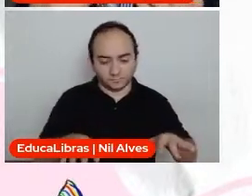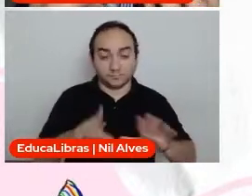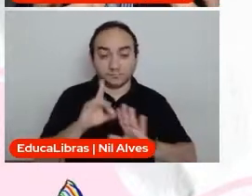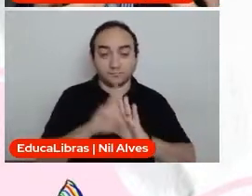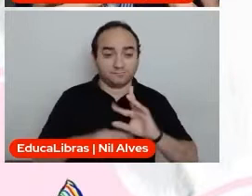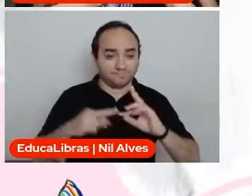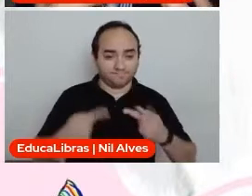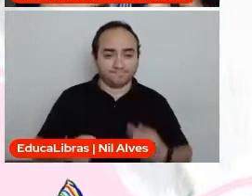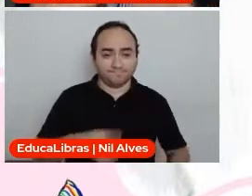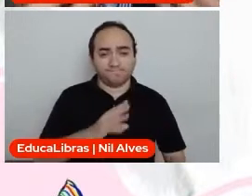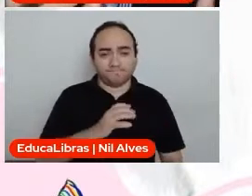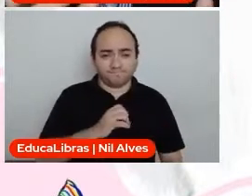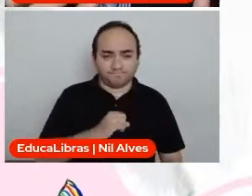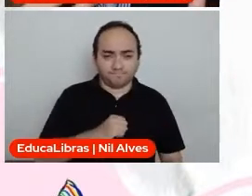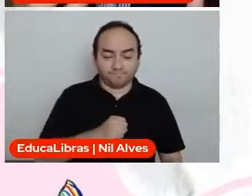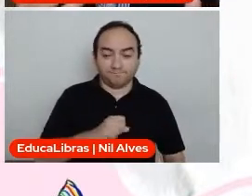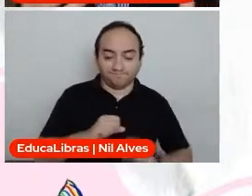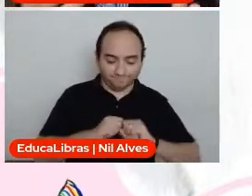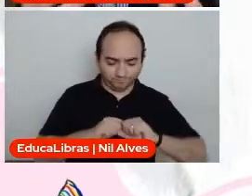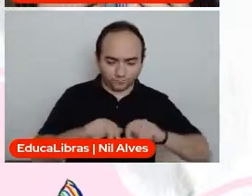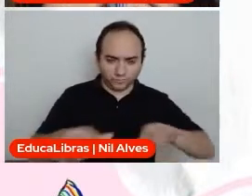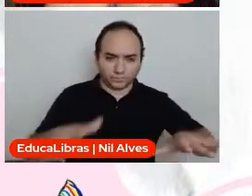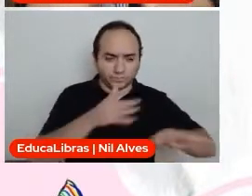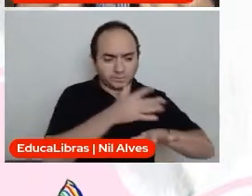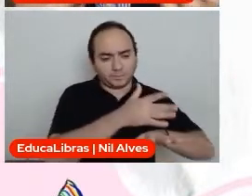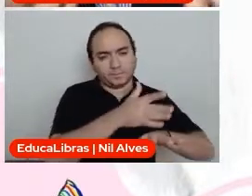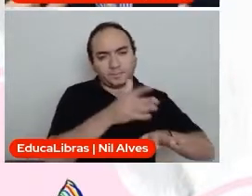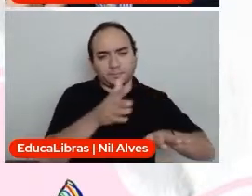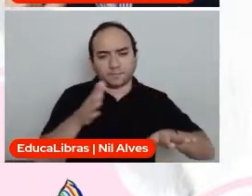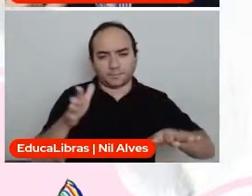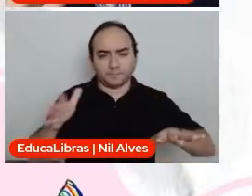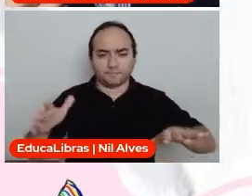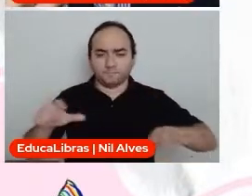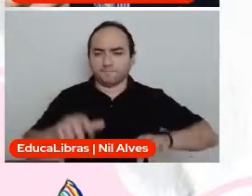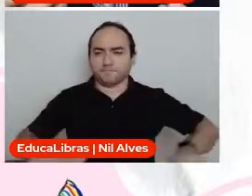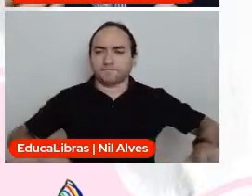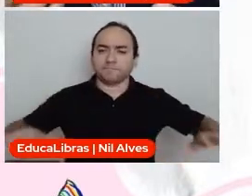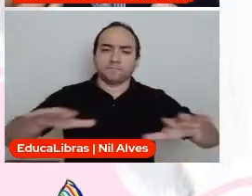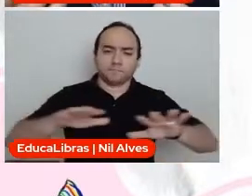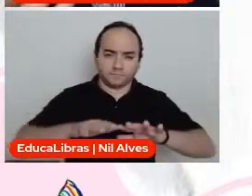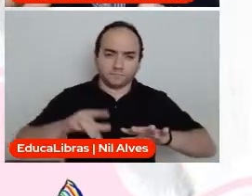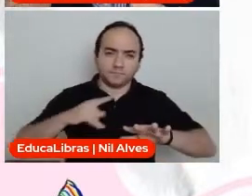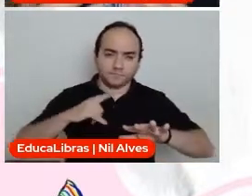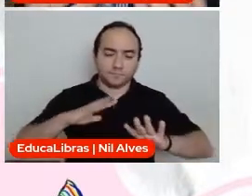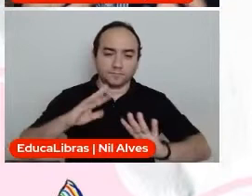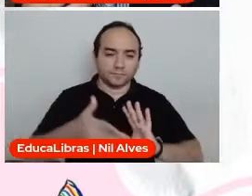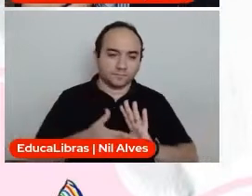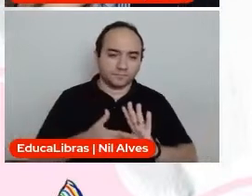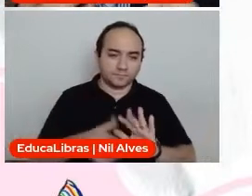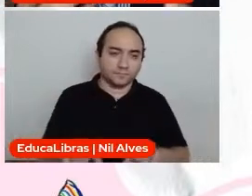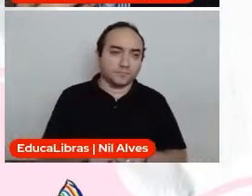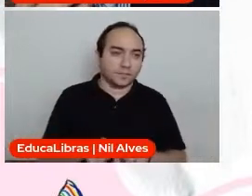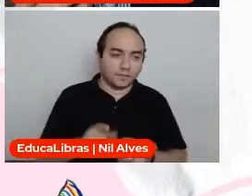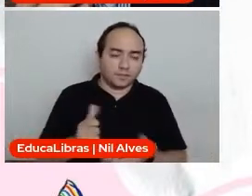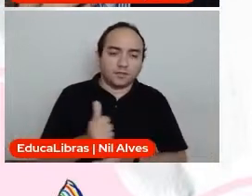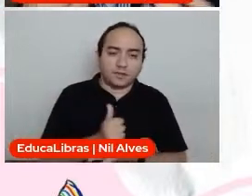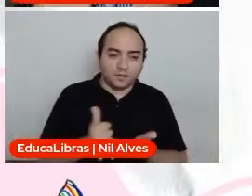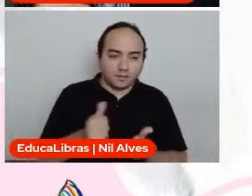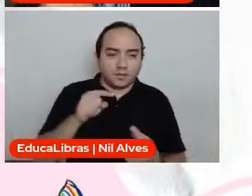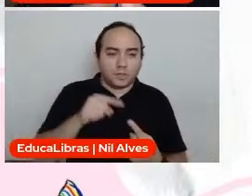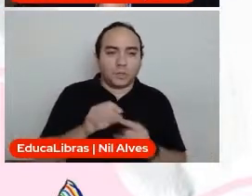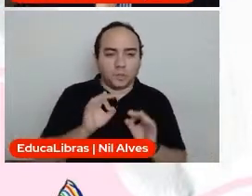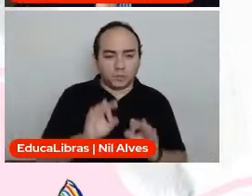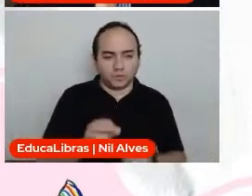apaixonado porque ele abrange praticamente todas as áreas e todos os fundamentos do ser humano